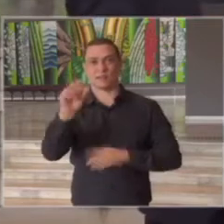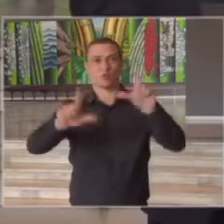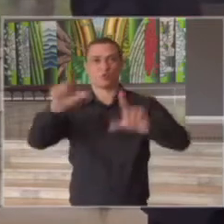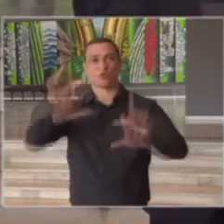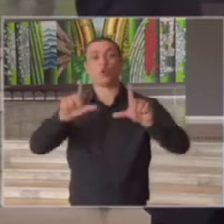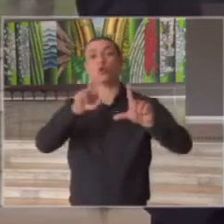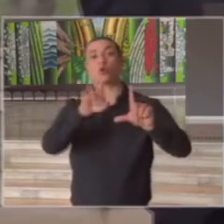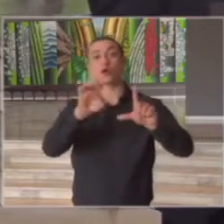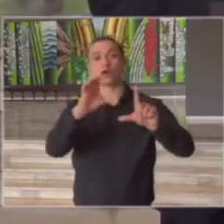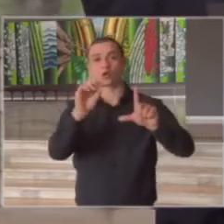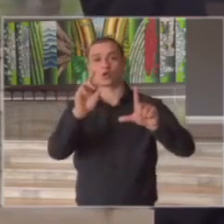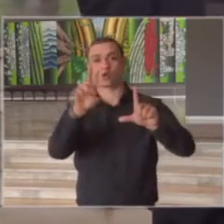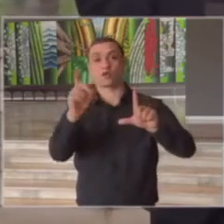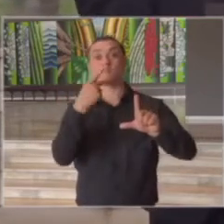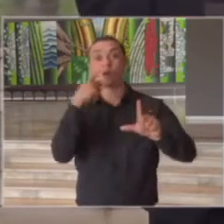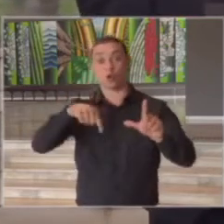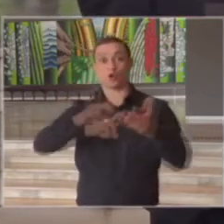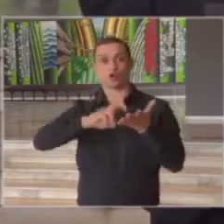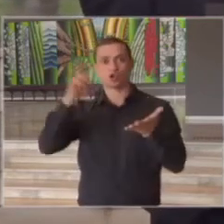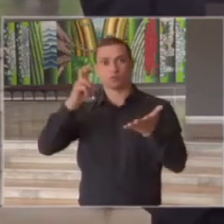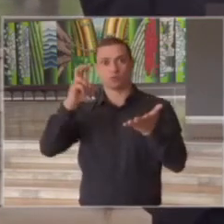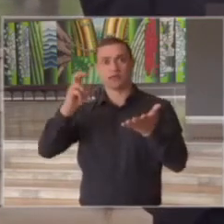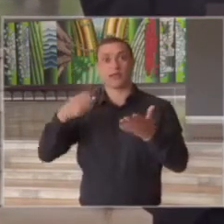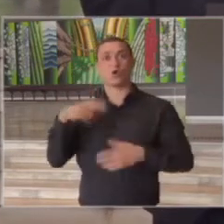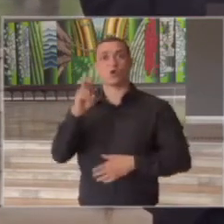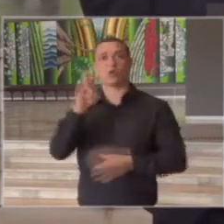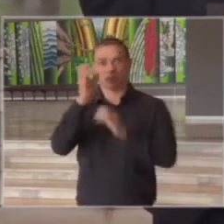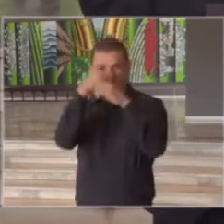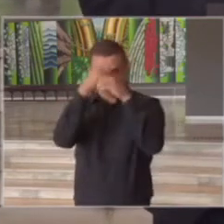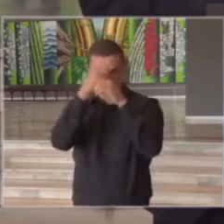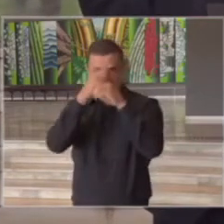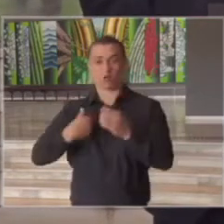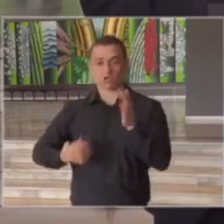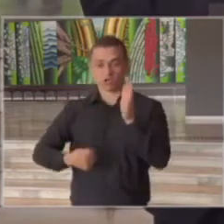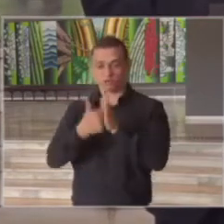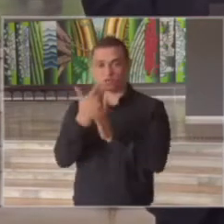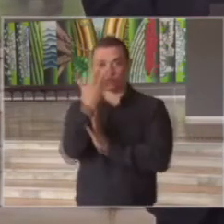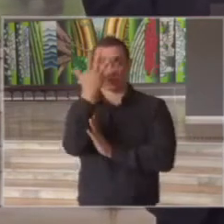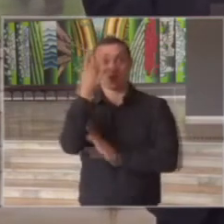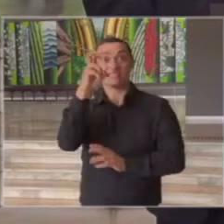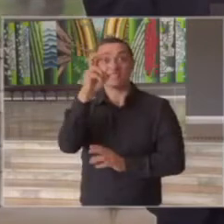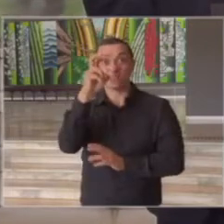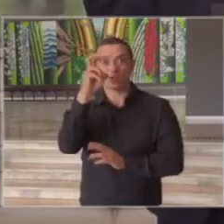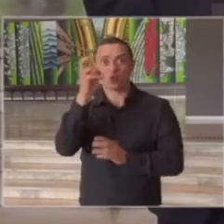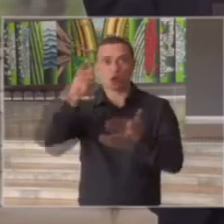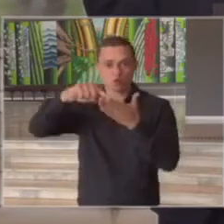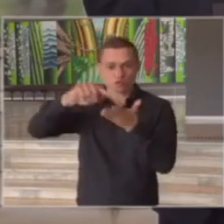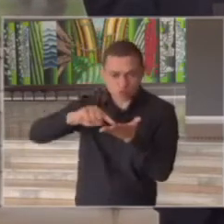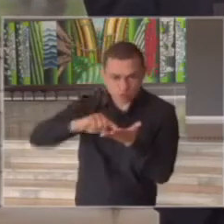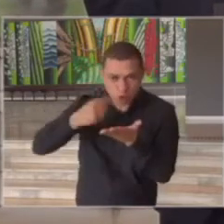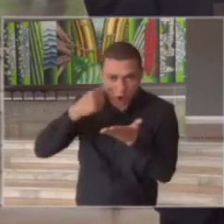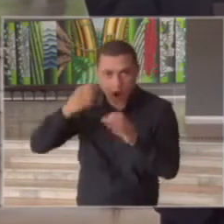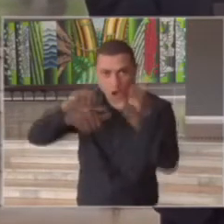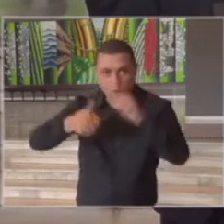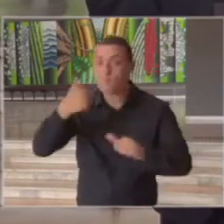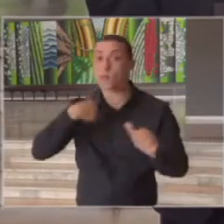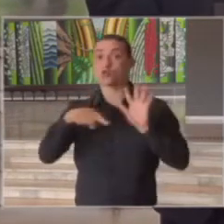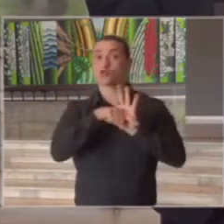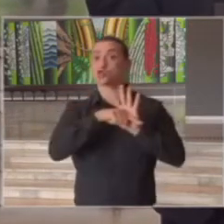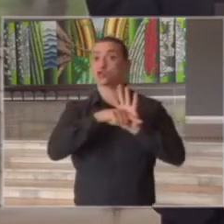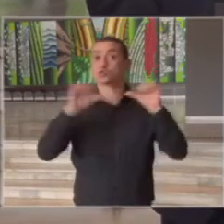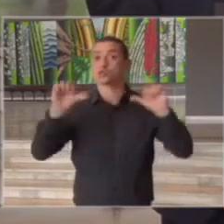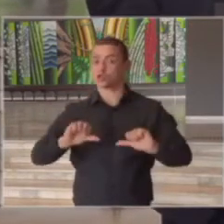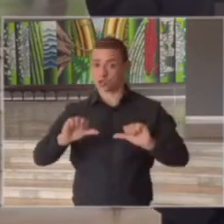e dizer que hoje pela manhã recebi o meu quinto teste eu testei cinco vezes covid meu teste foi negativo